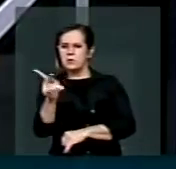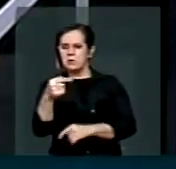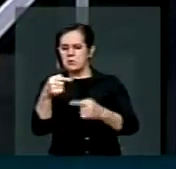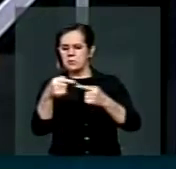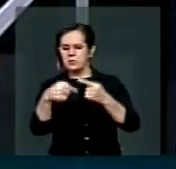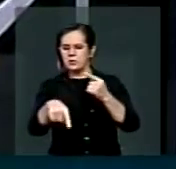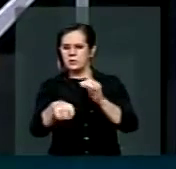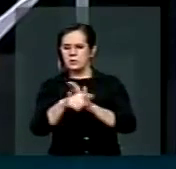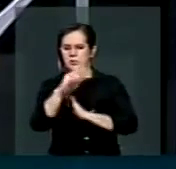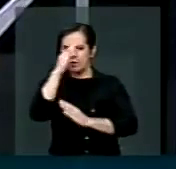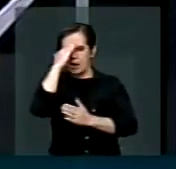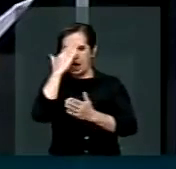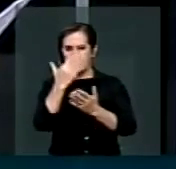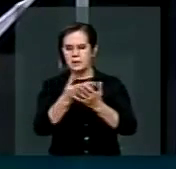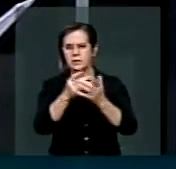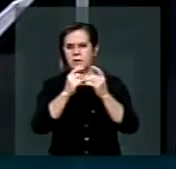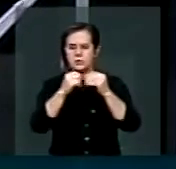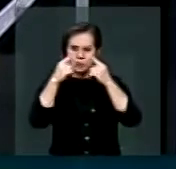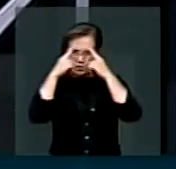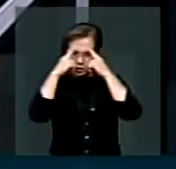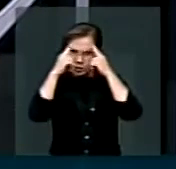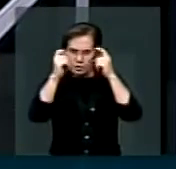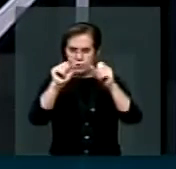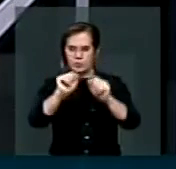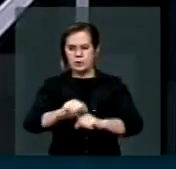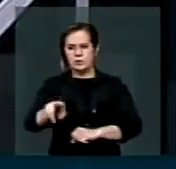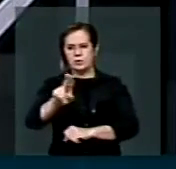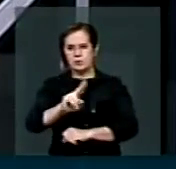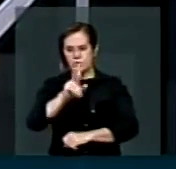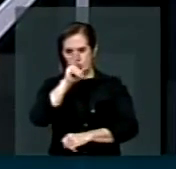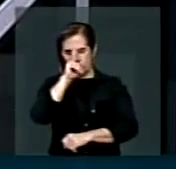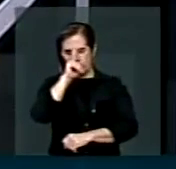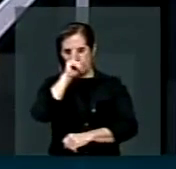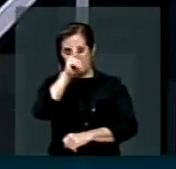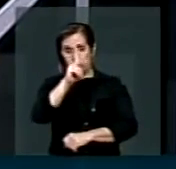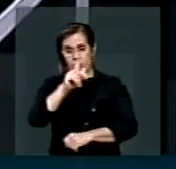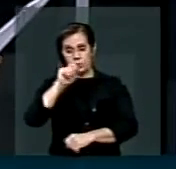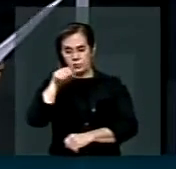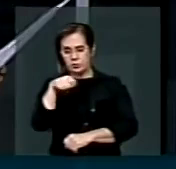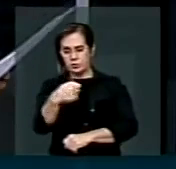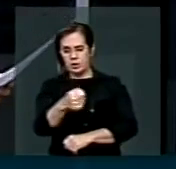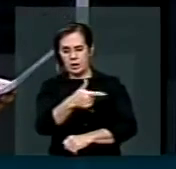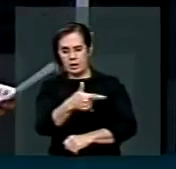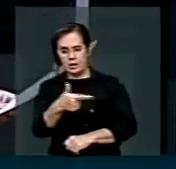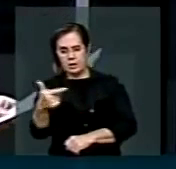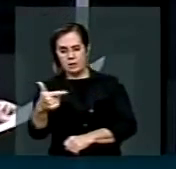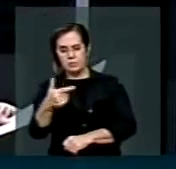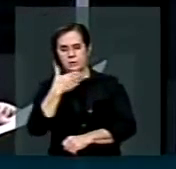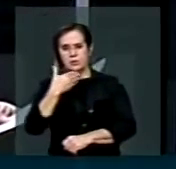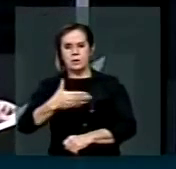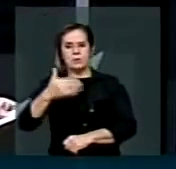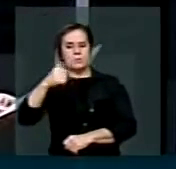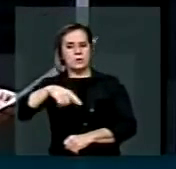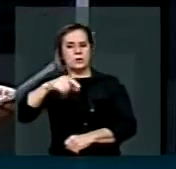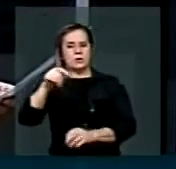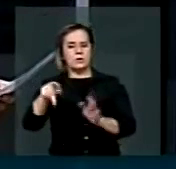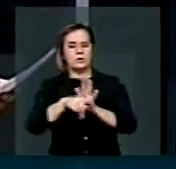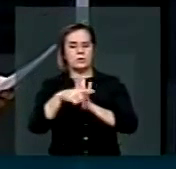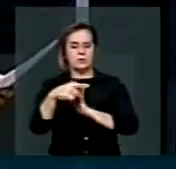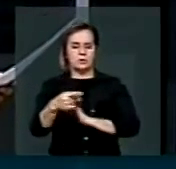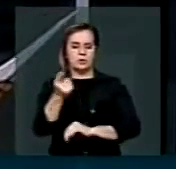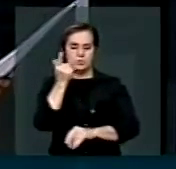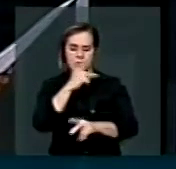crença de que a violência é o uso de força que as armas simbolizam, são as melhores alternativas para a